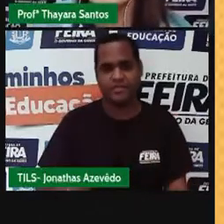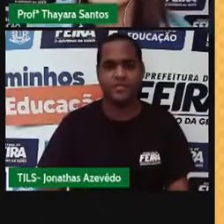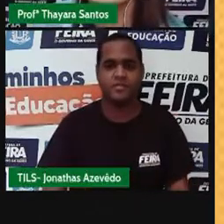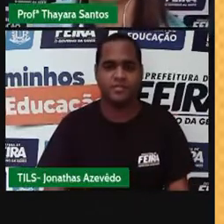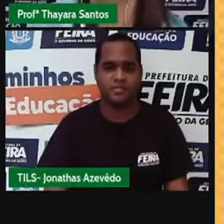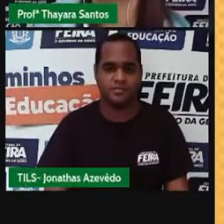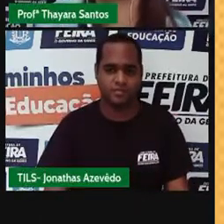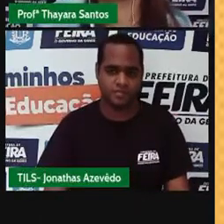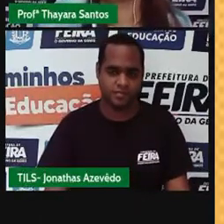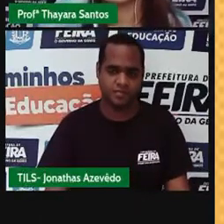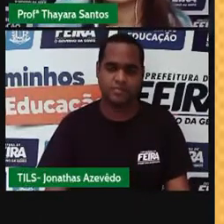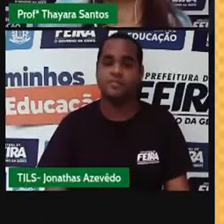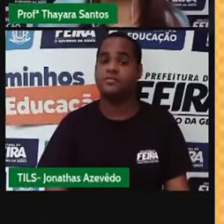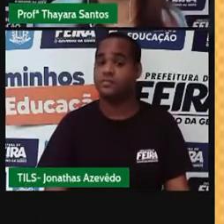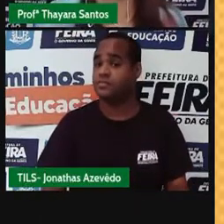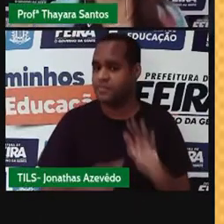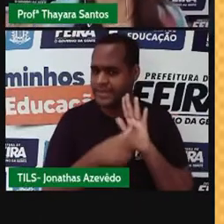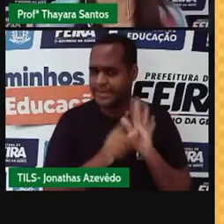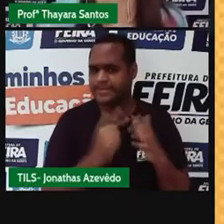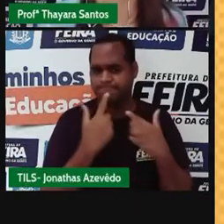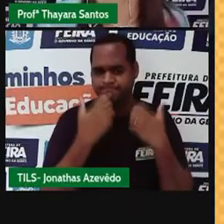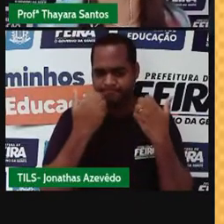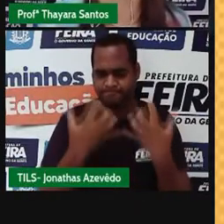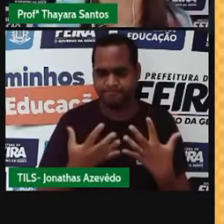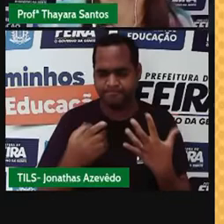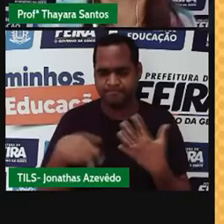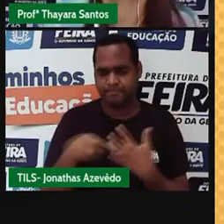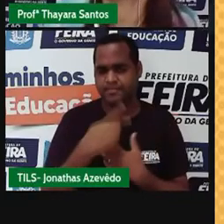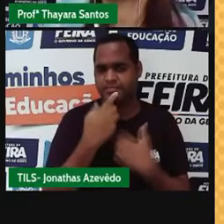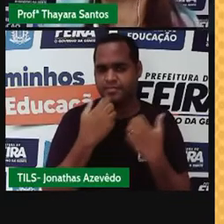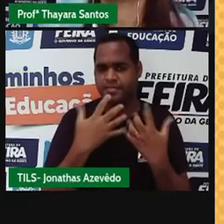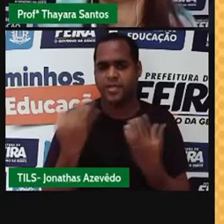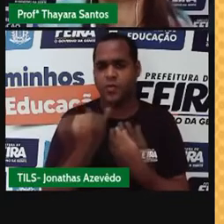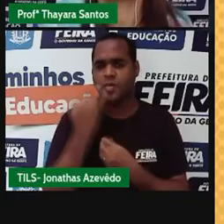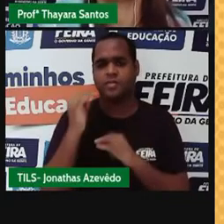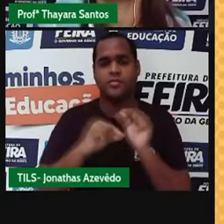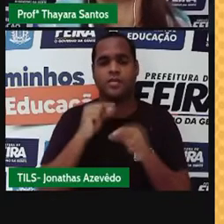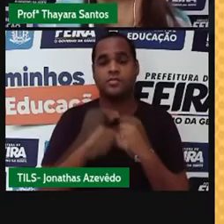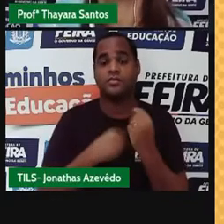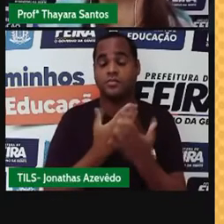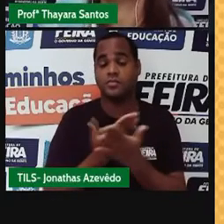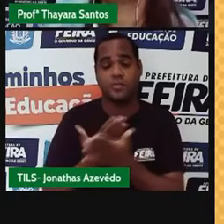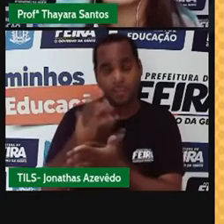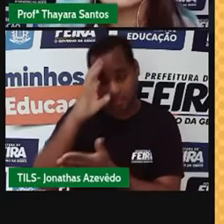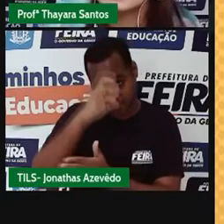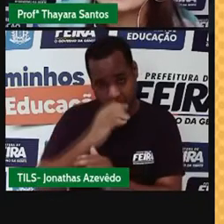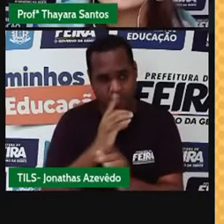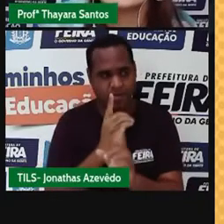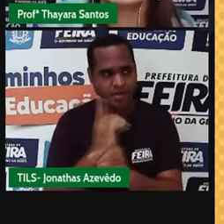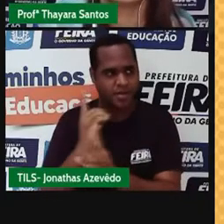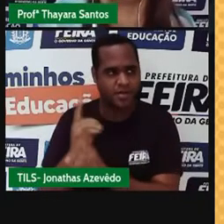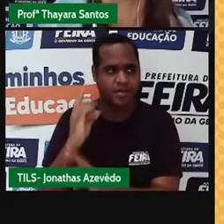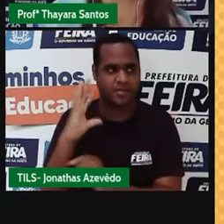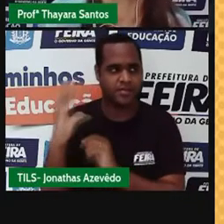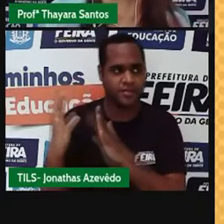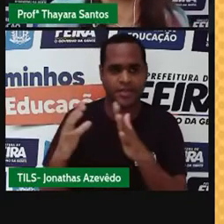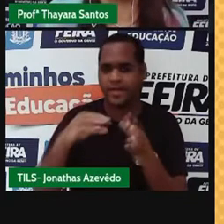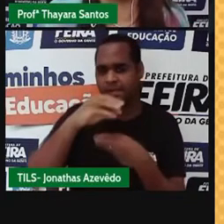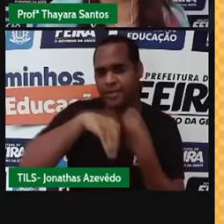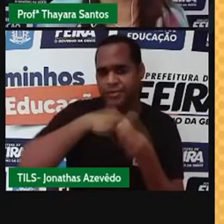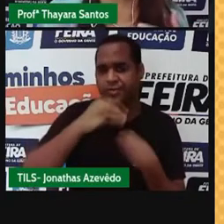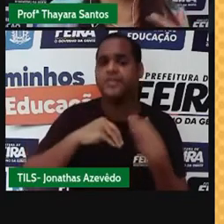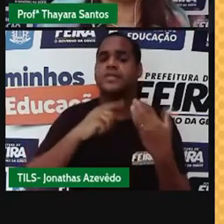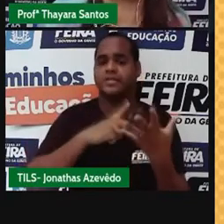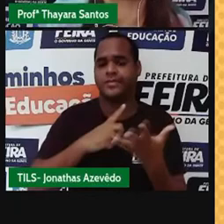E agora, como eu estava falando antes, já que a maioria das coisas que a gente encontra na natureza estão na forma de misturas, a gente